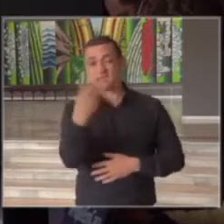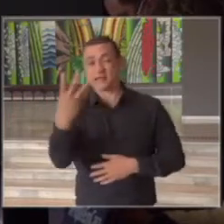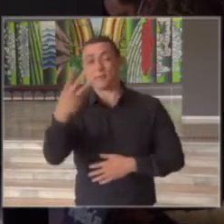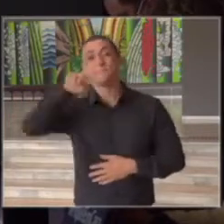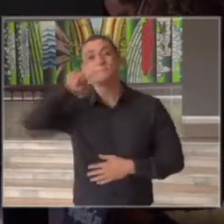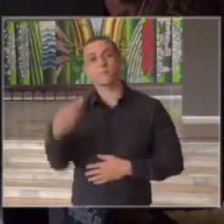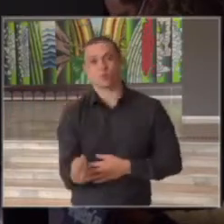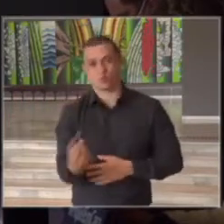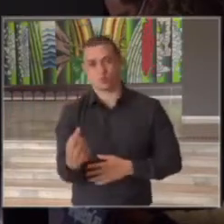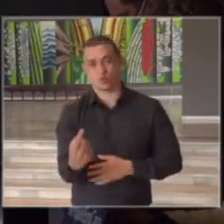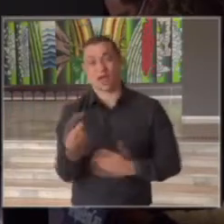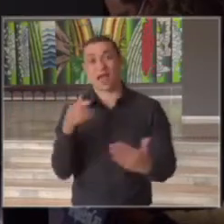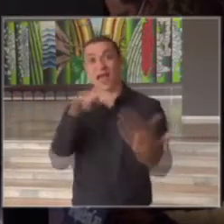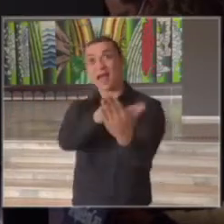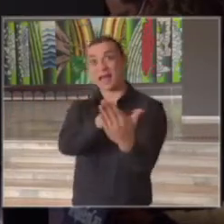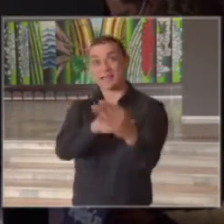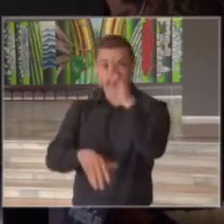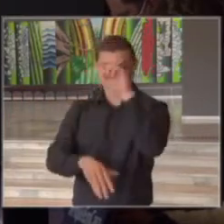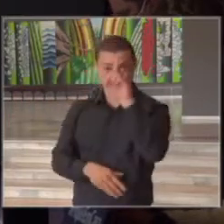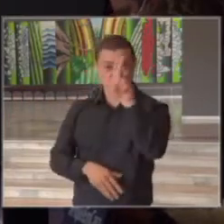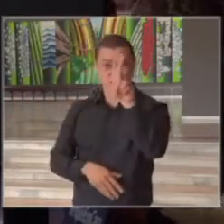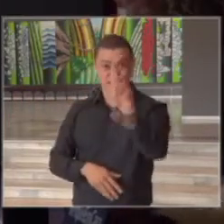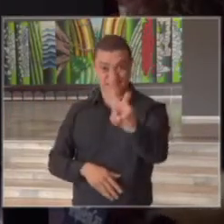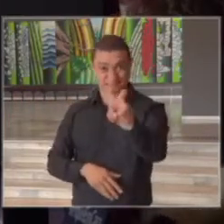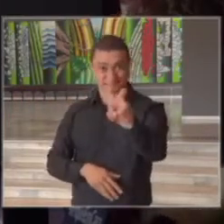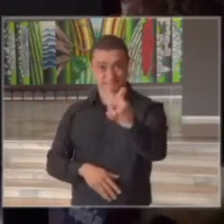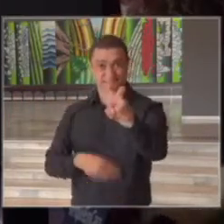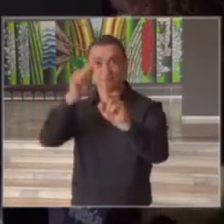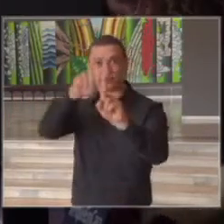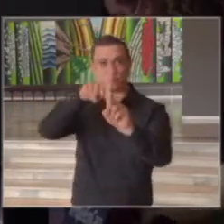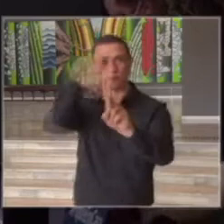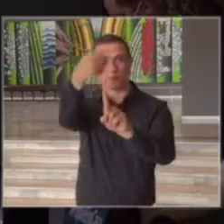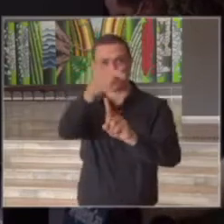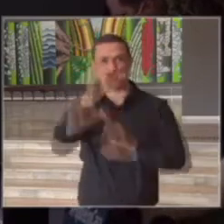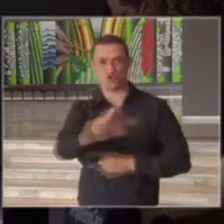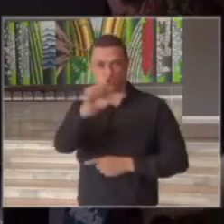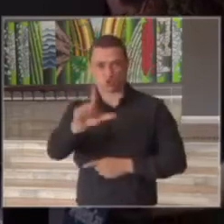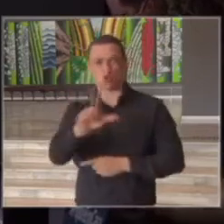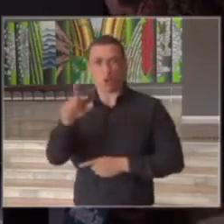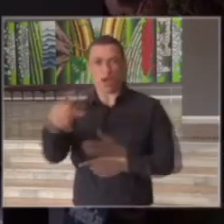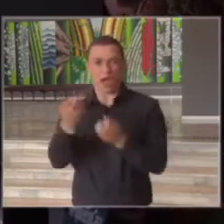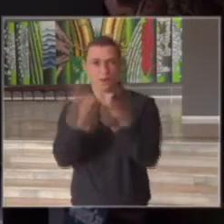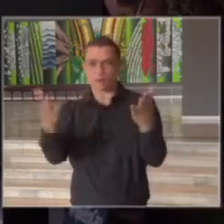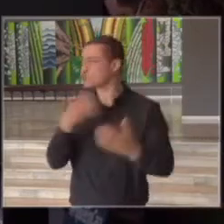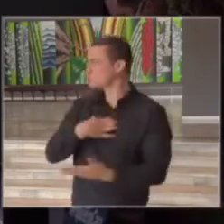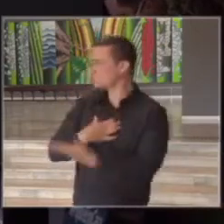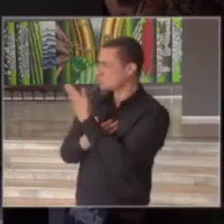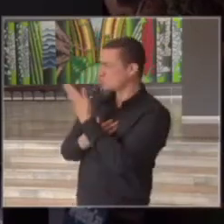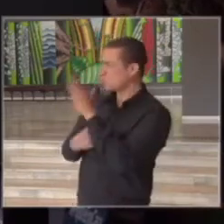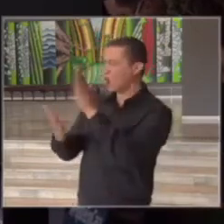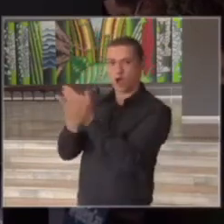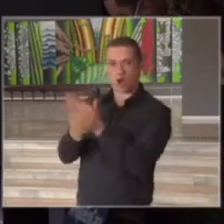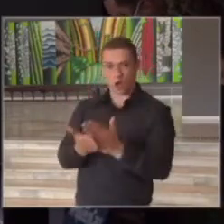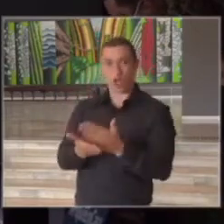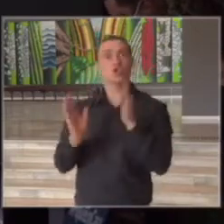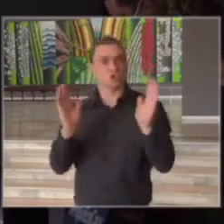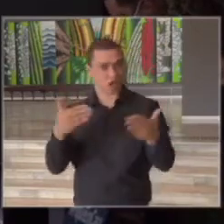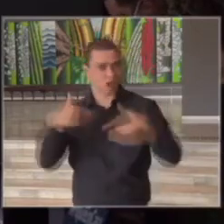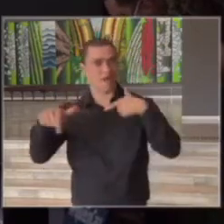até dia 15 do próximo mês e é essa distribuição prevista e já em andamento